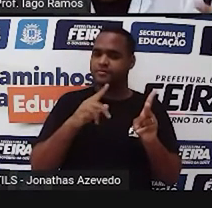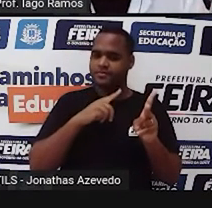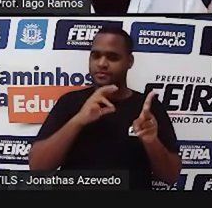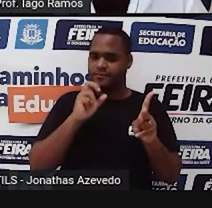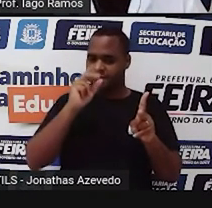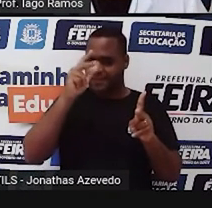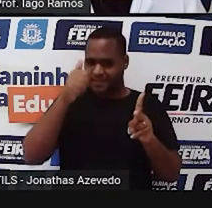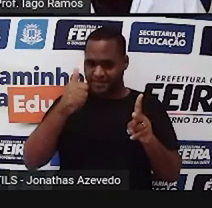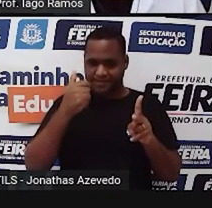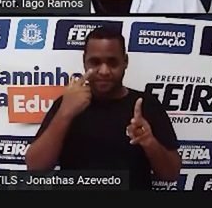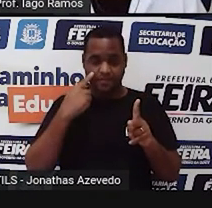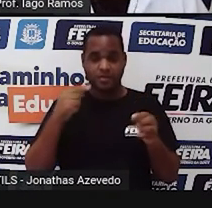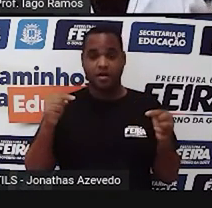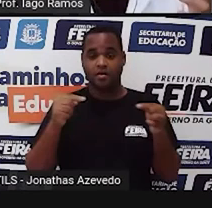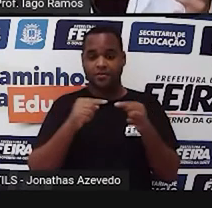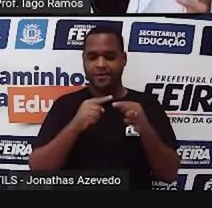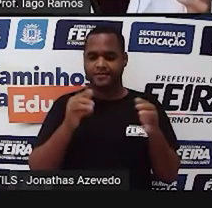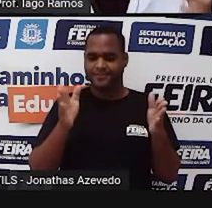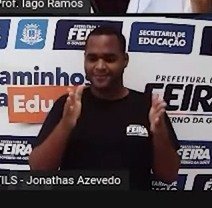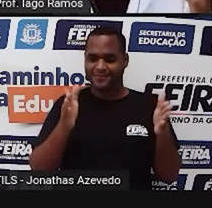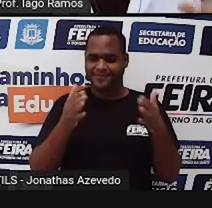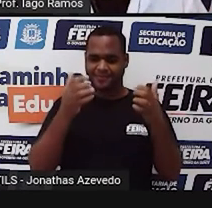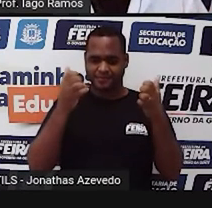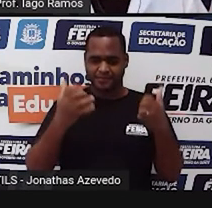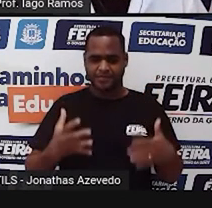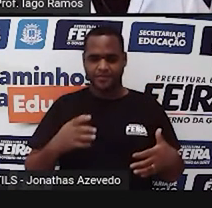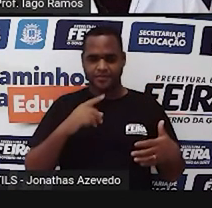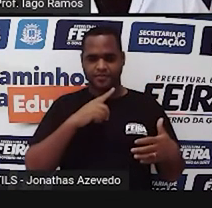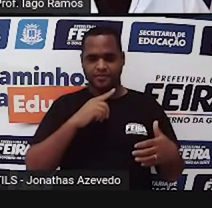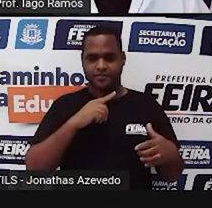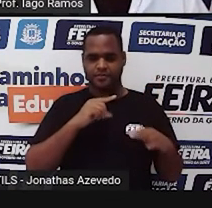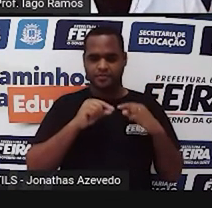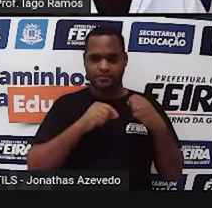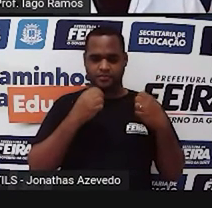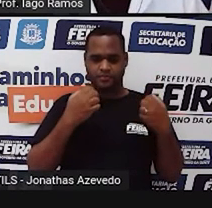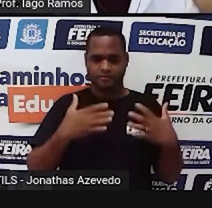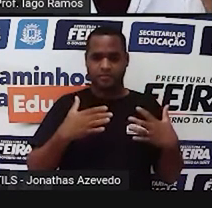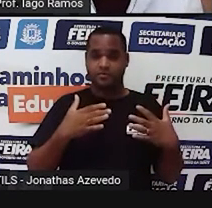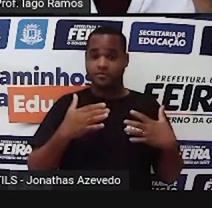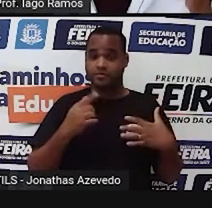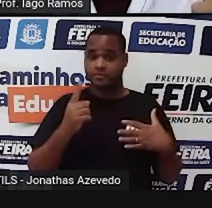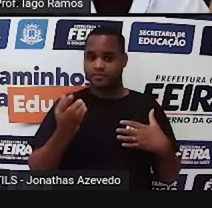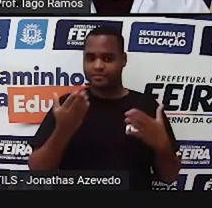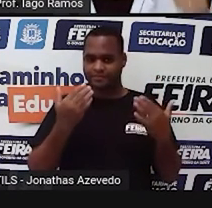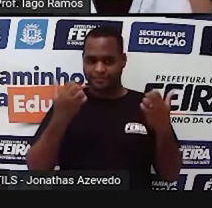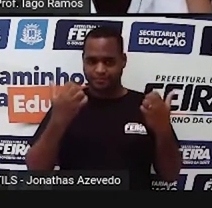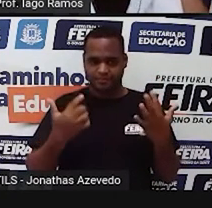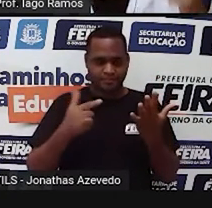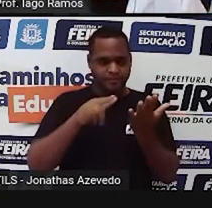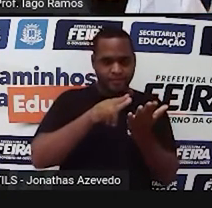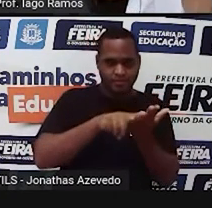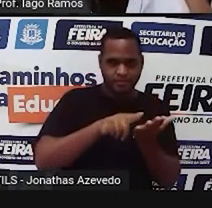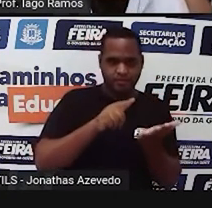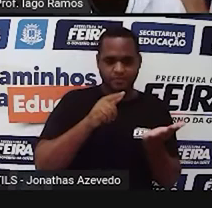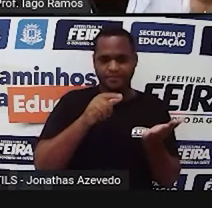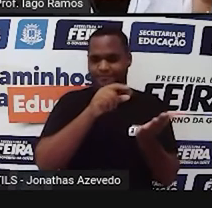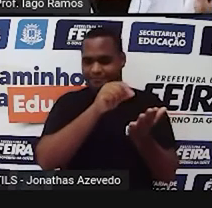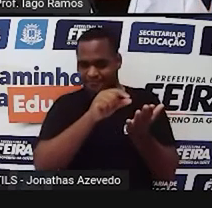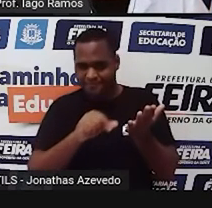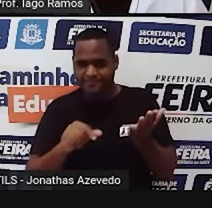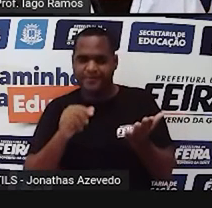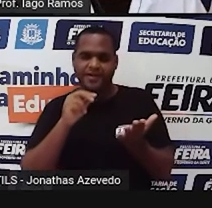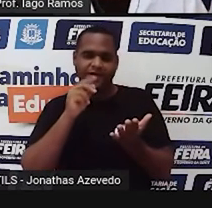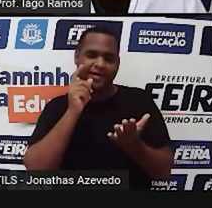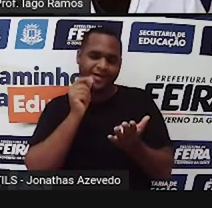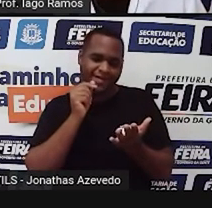Então, por isso que a gente fez esse momento. E agora, vem comigo, porque eu vou precisar do caderninho, vou precisar do lápis, vou precisar